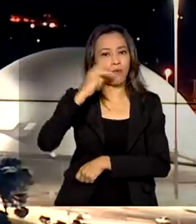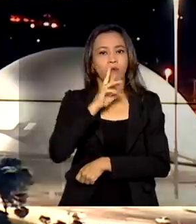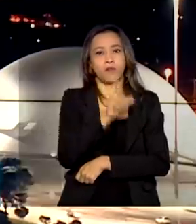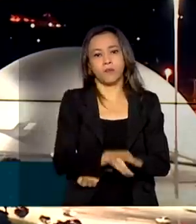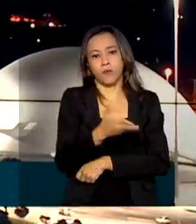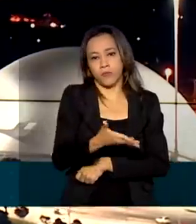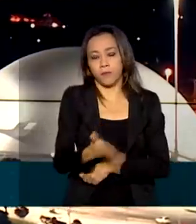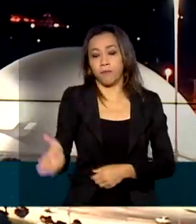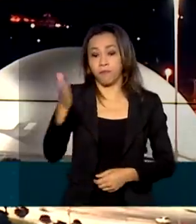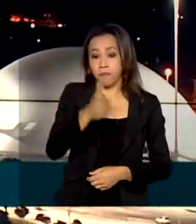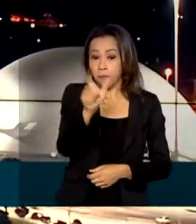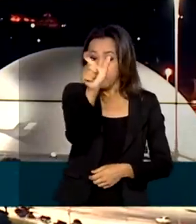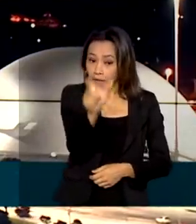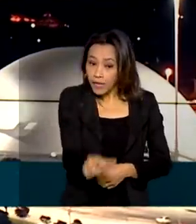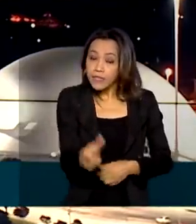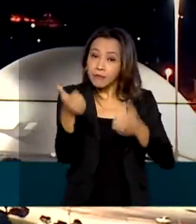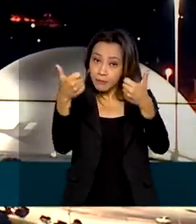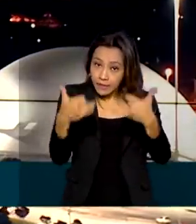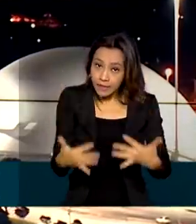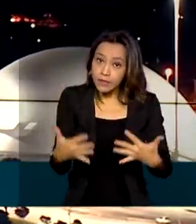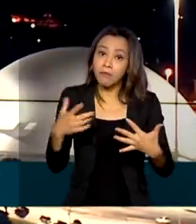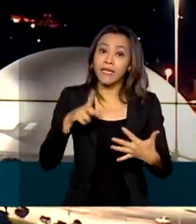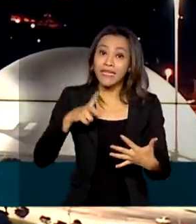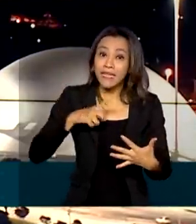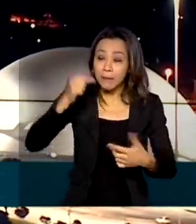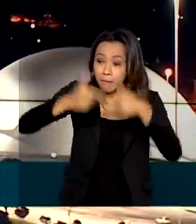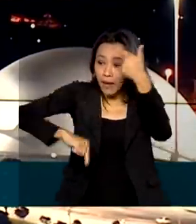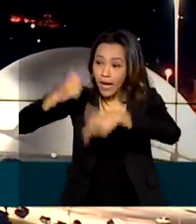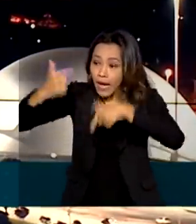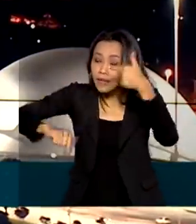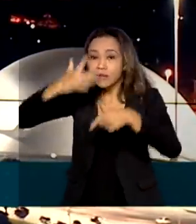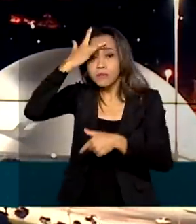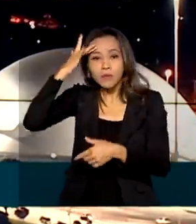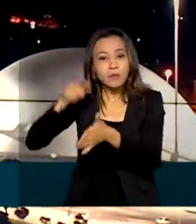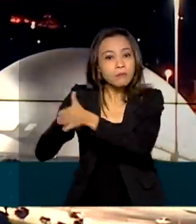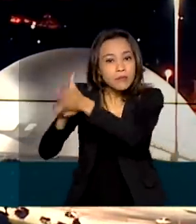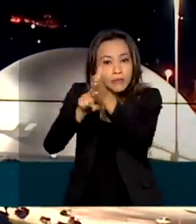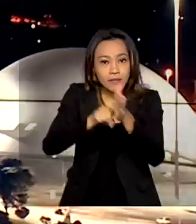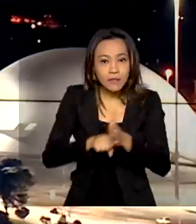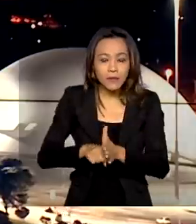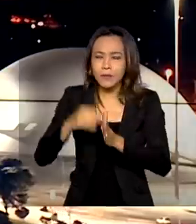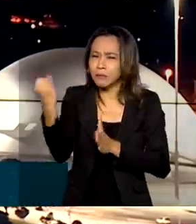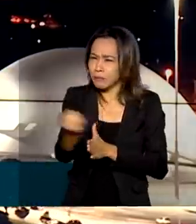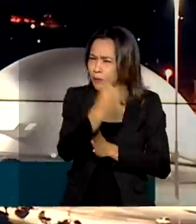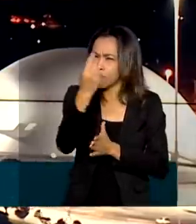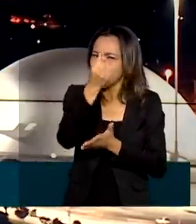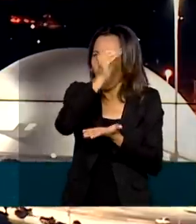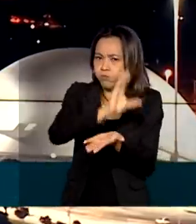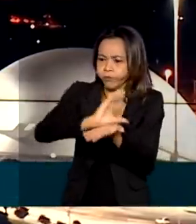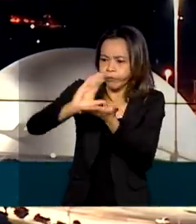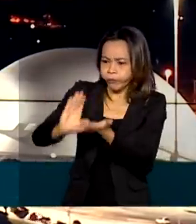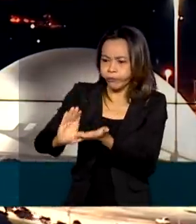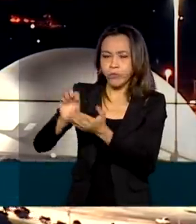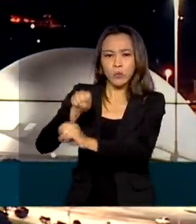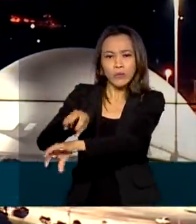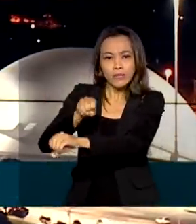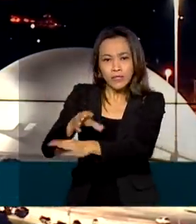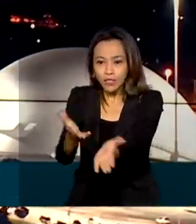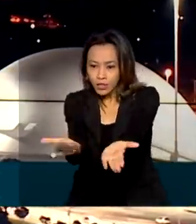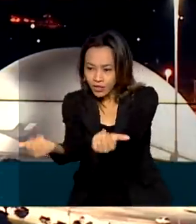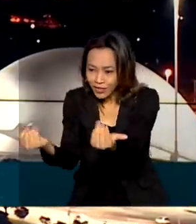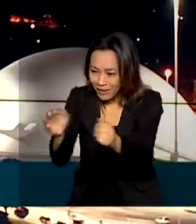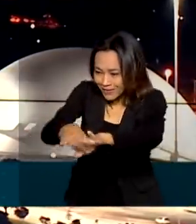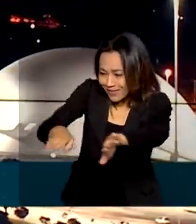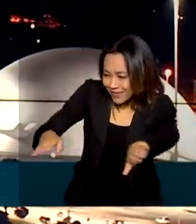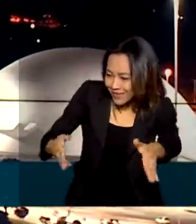afirmou que, para que o país tenha mais cientistas, é preciso, é claro, investir em educação e aproximar as crianças da ciência e